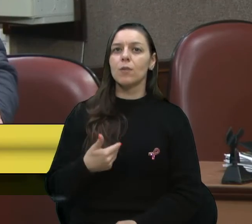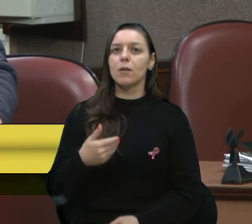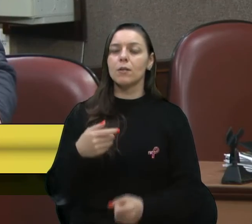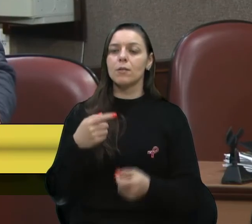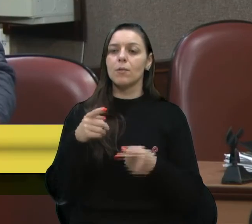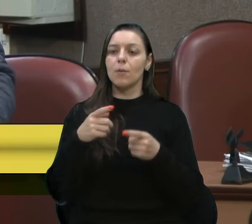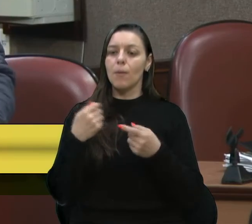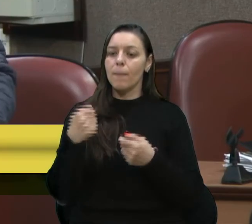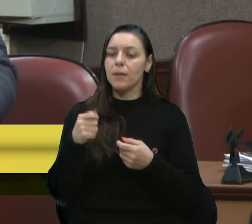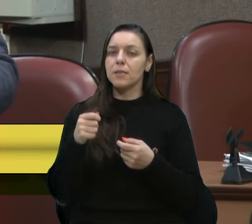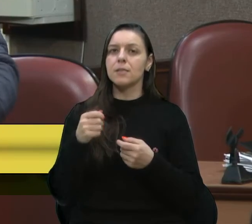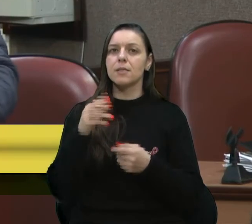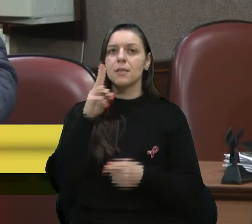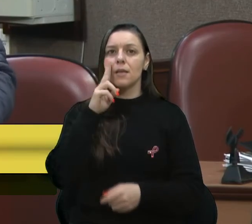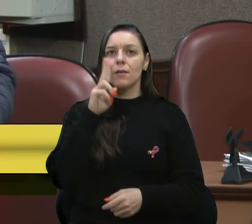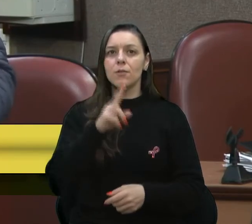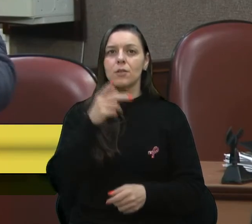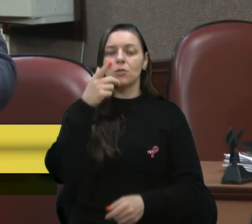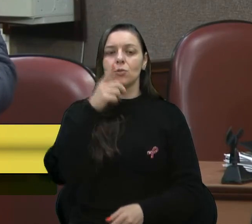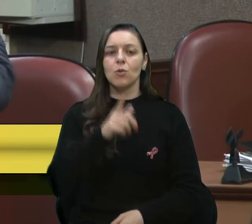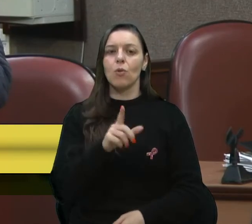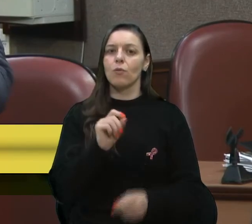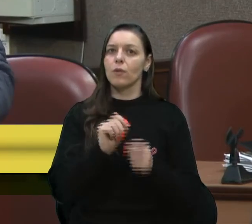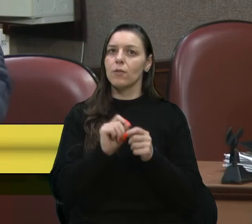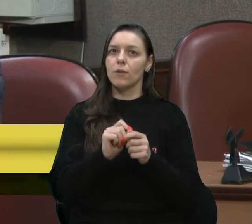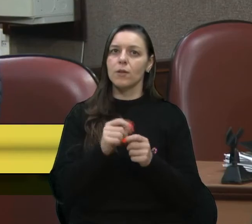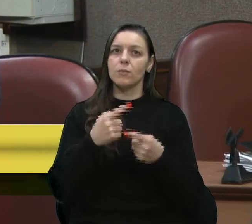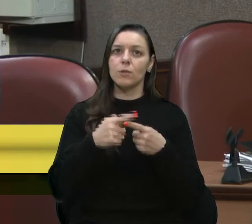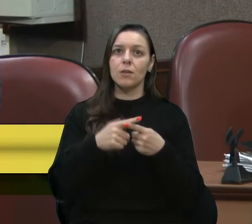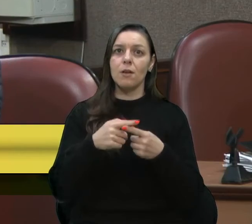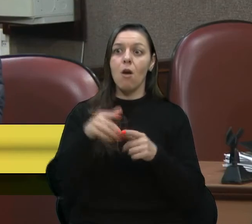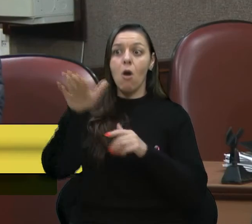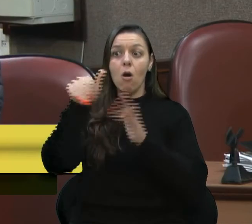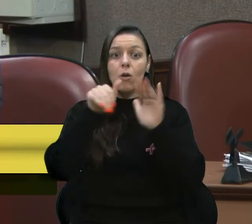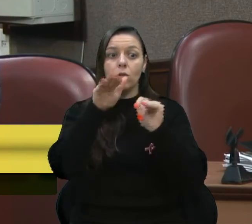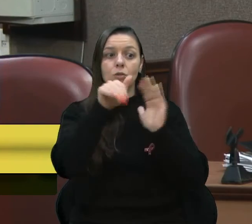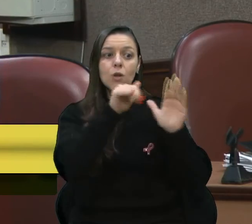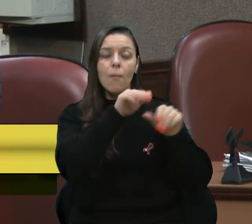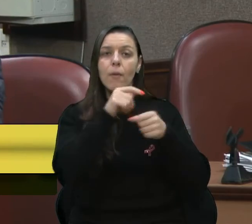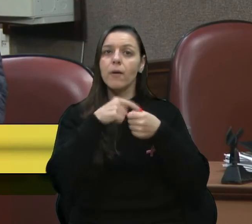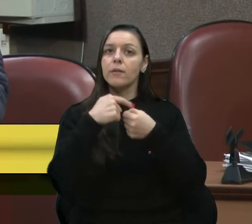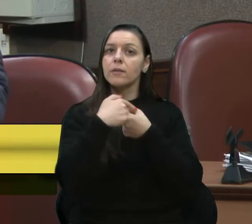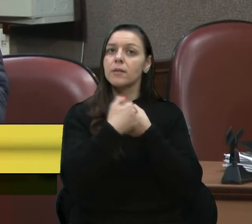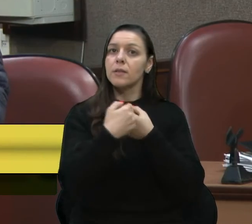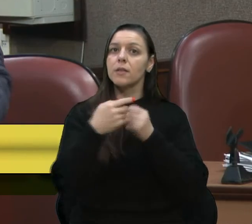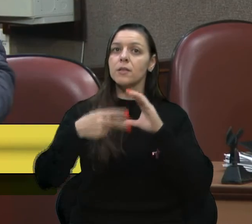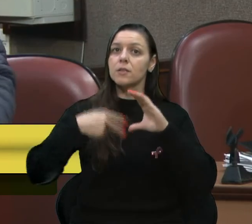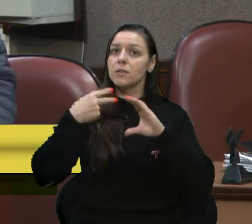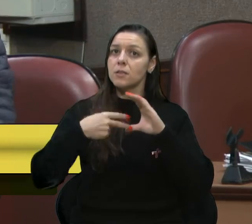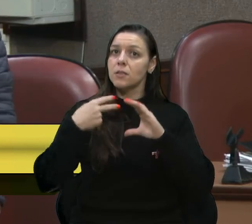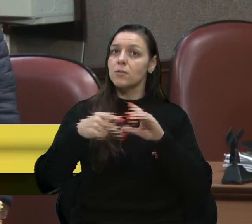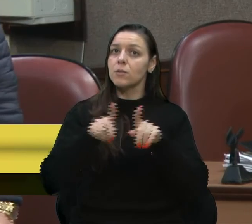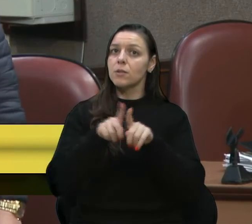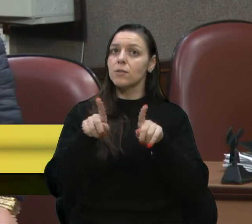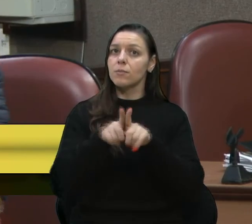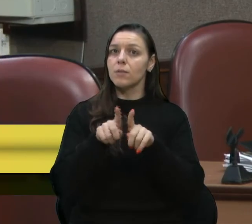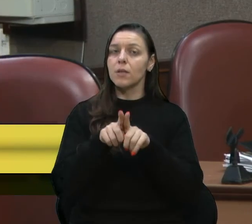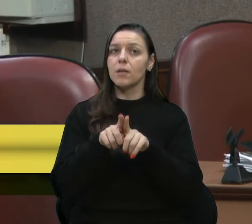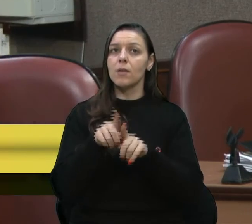que reveja, e não faça isso, porque temos que convocar todas as cidades e câmaras da região para nós não